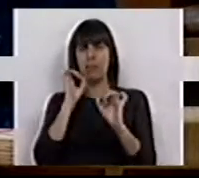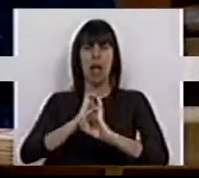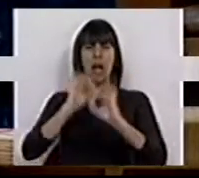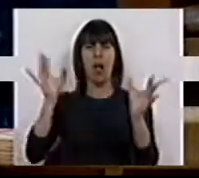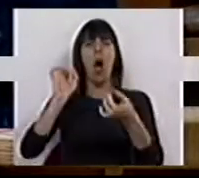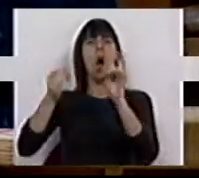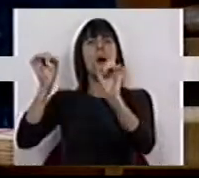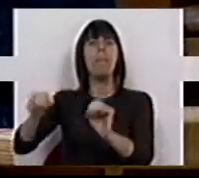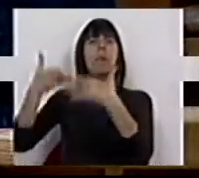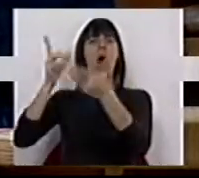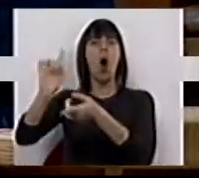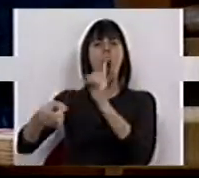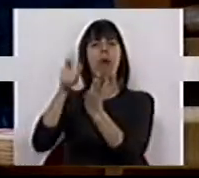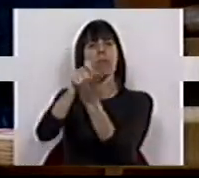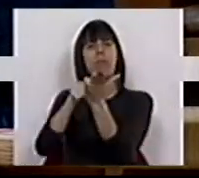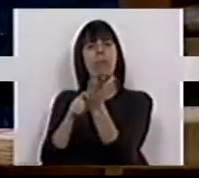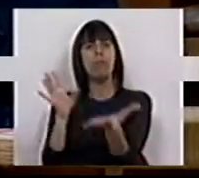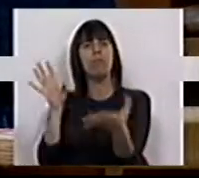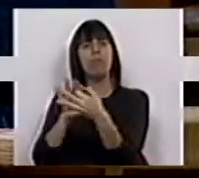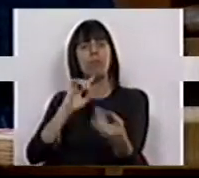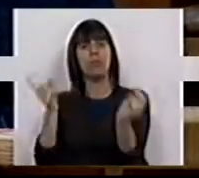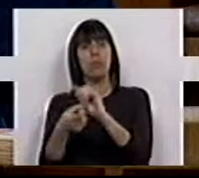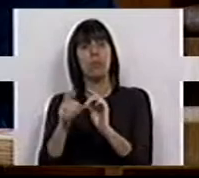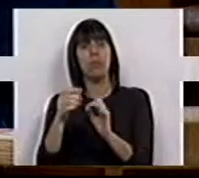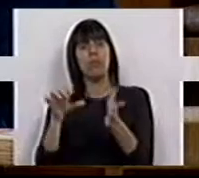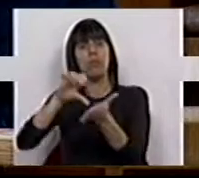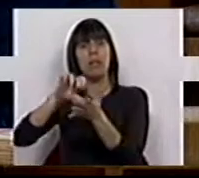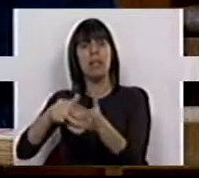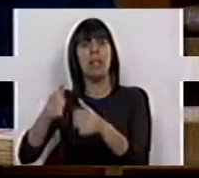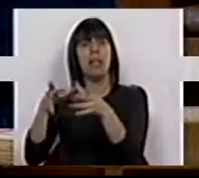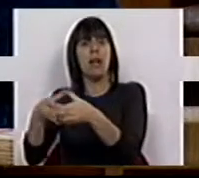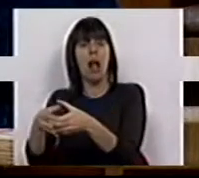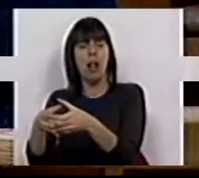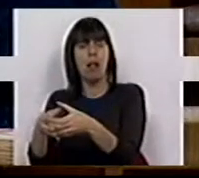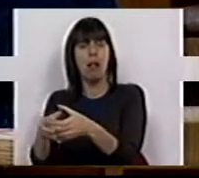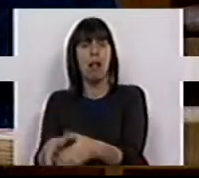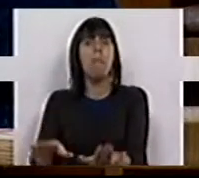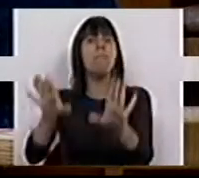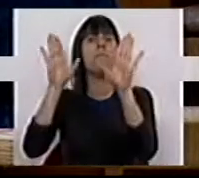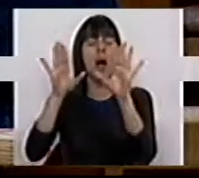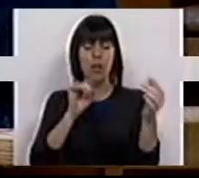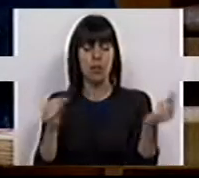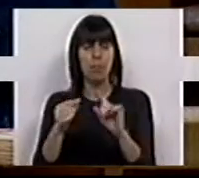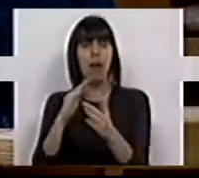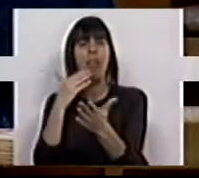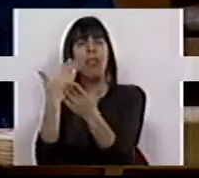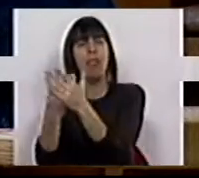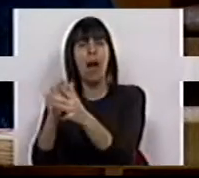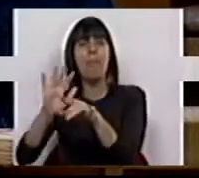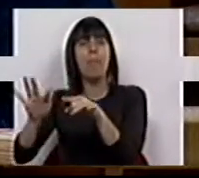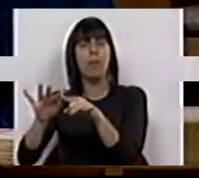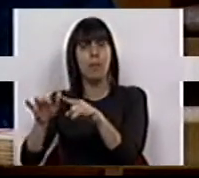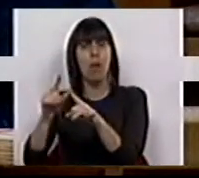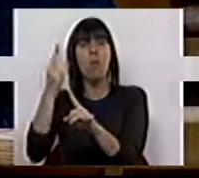sobre as prioridades e as agendas ao avesso dos partidos do Bloco Central. Mas o debate dos privilégios teve ao